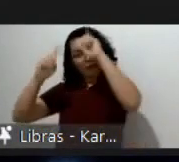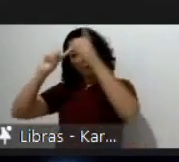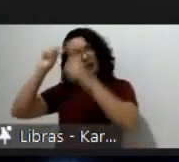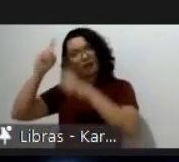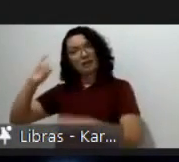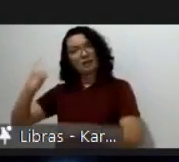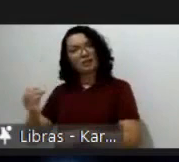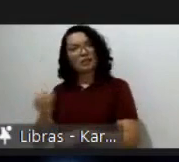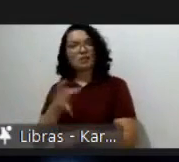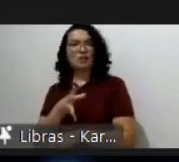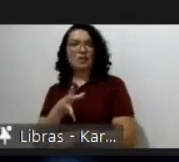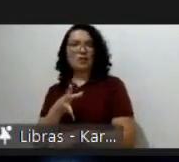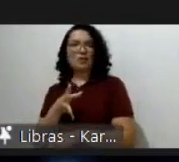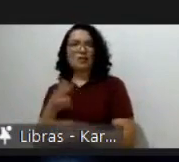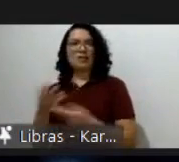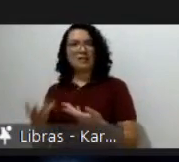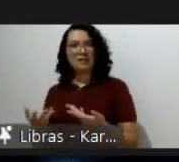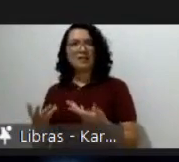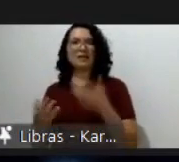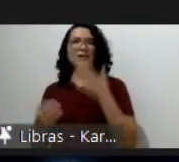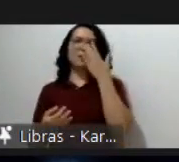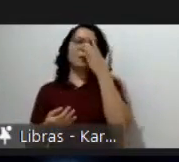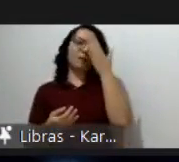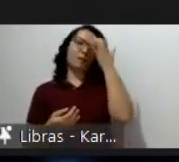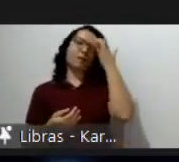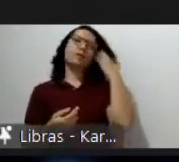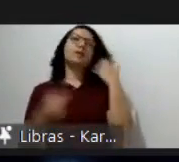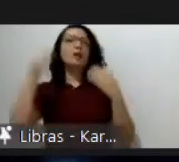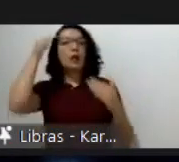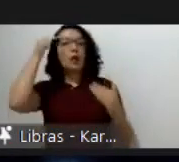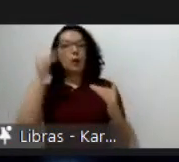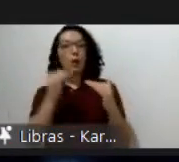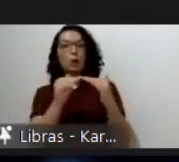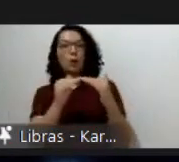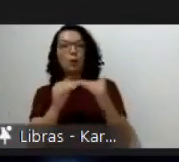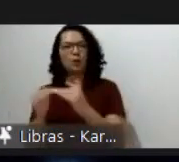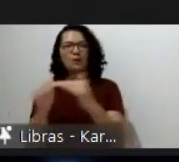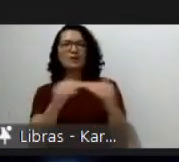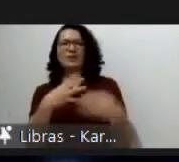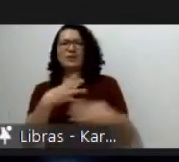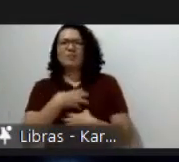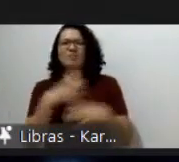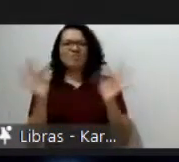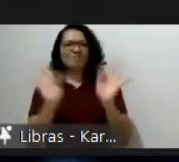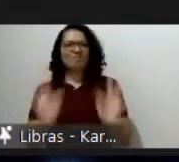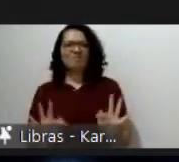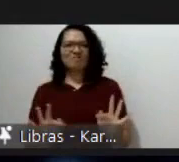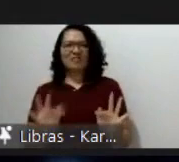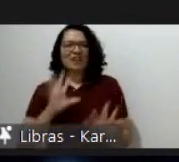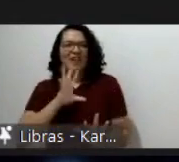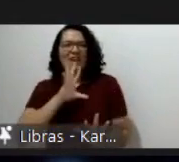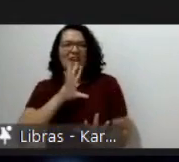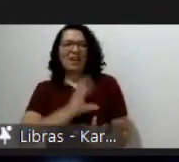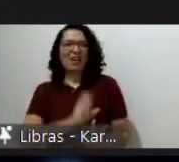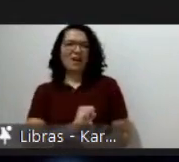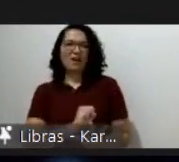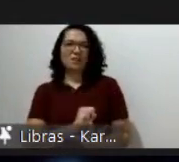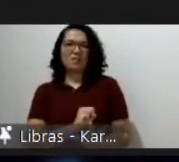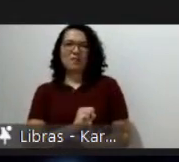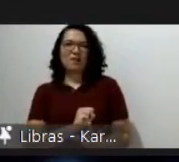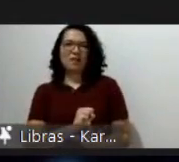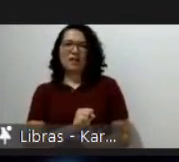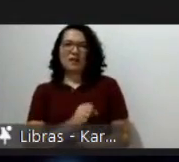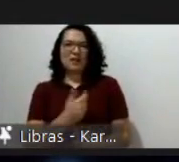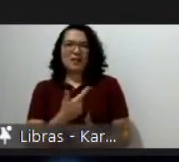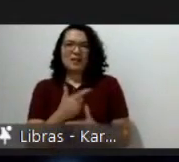fantástica, eles ficam doidos, mas concordo plenamente, adorei, estou muito feliz, acho que não conseguia expressar melhor a minha